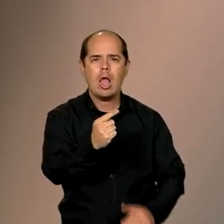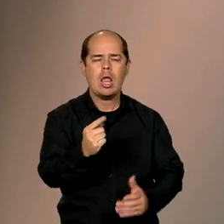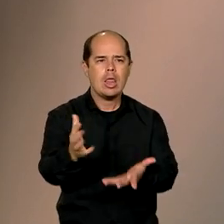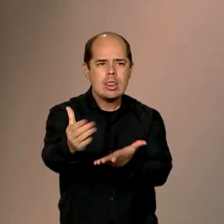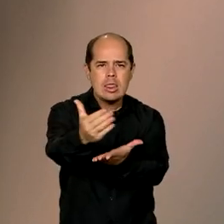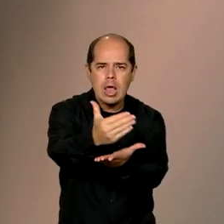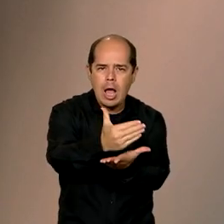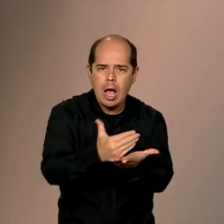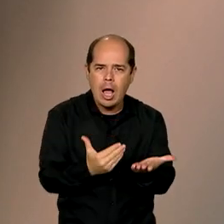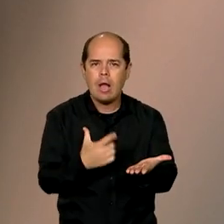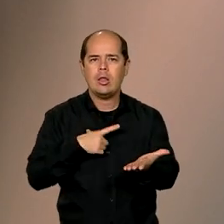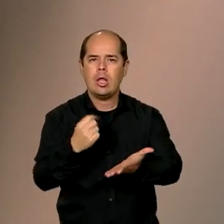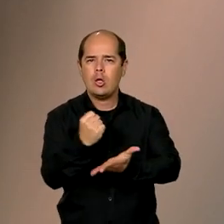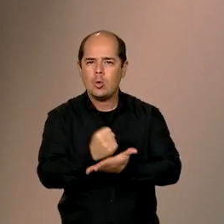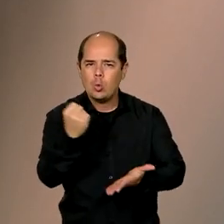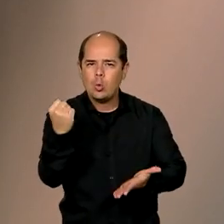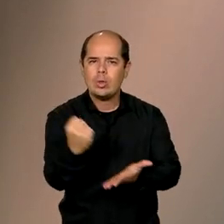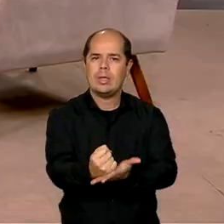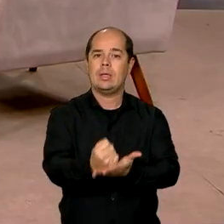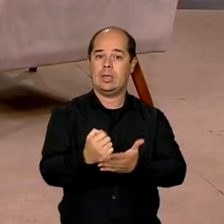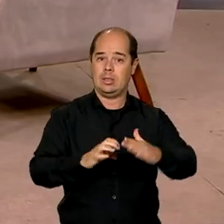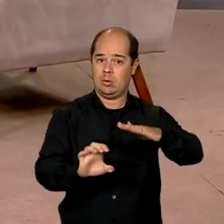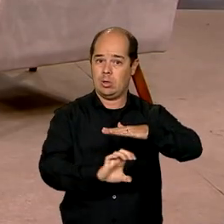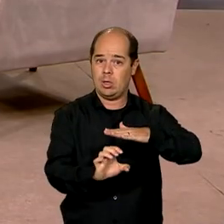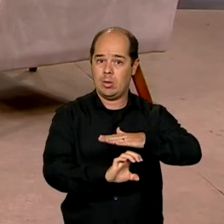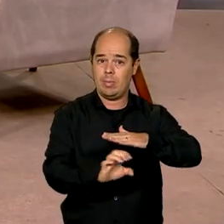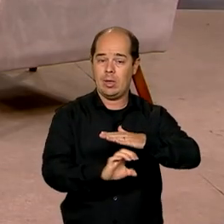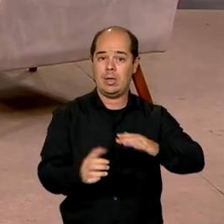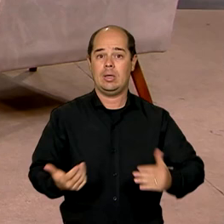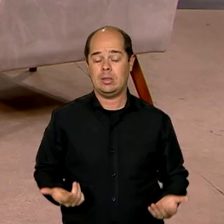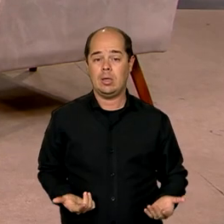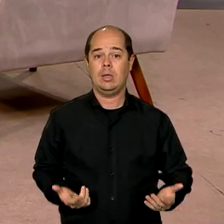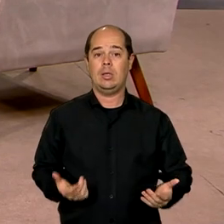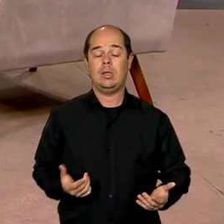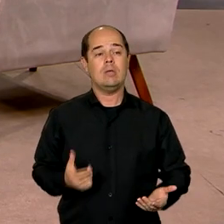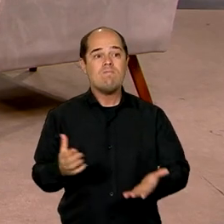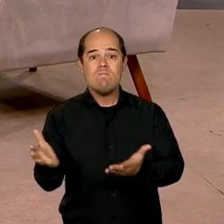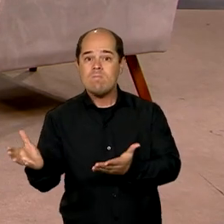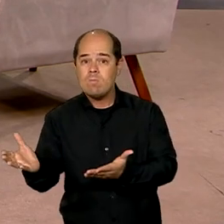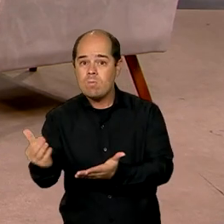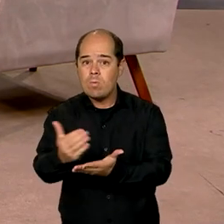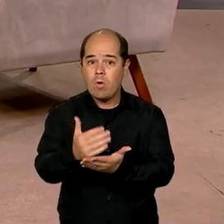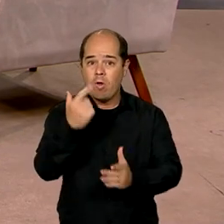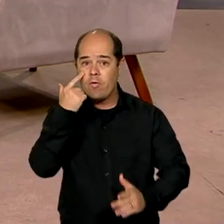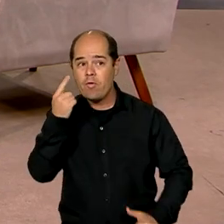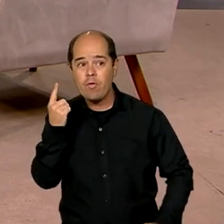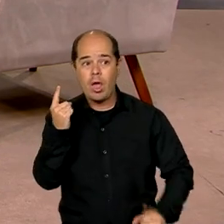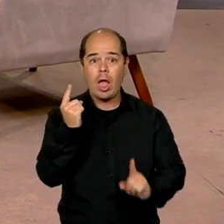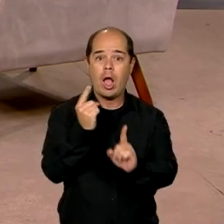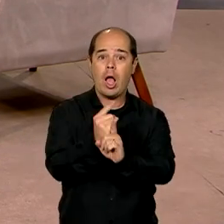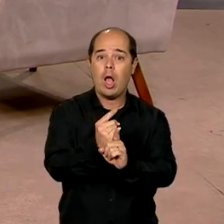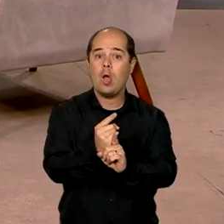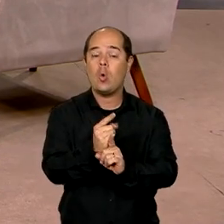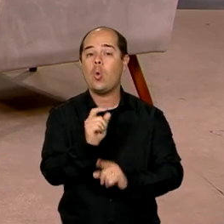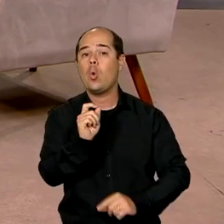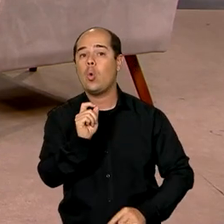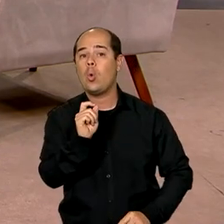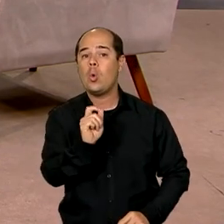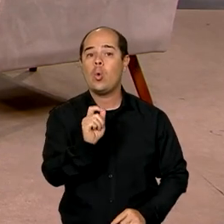de contratações das empresas, que se observa ali uma parte ali na bancada, vamos dizer assim,